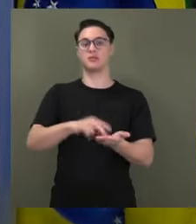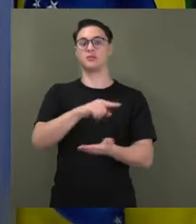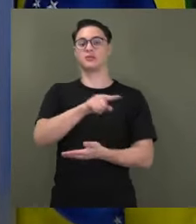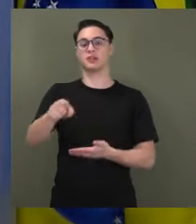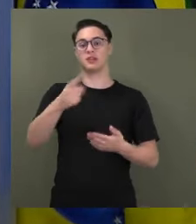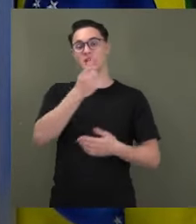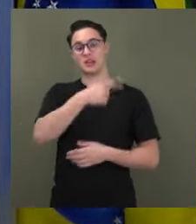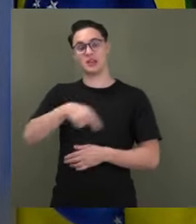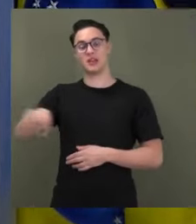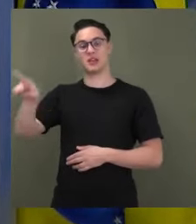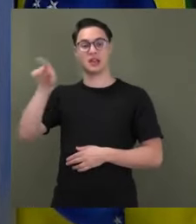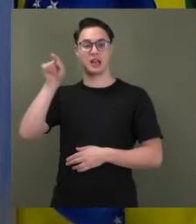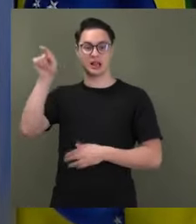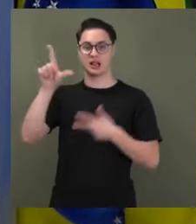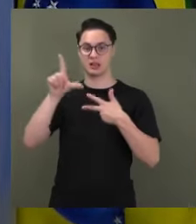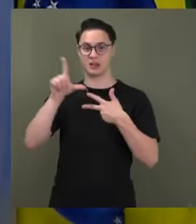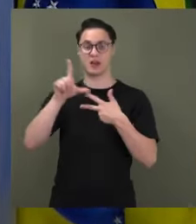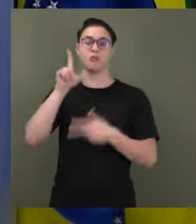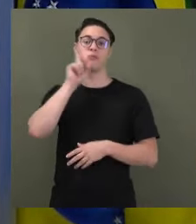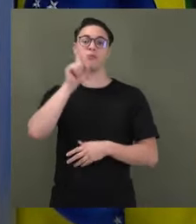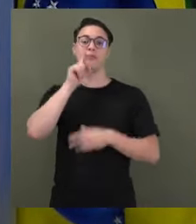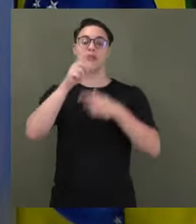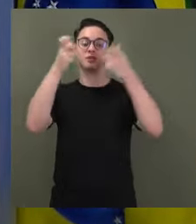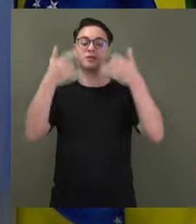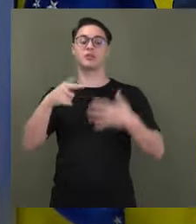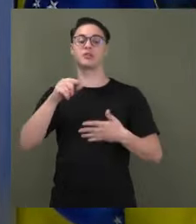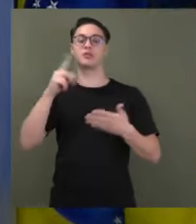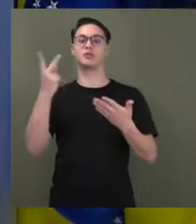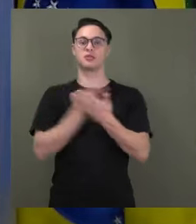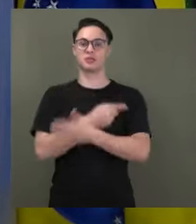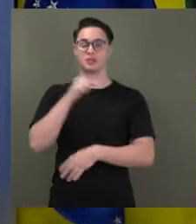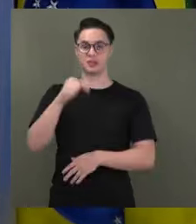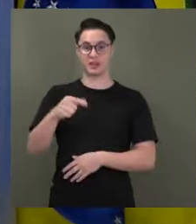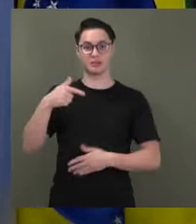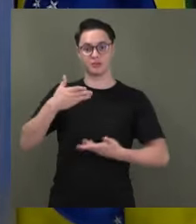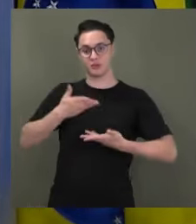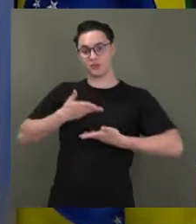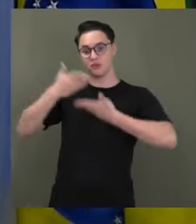Congresso americano dizer o que está acontecendo aqui. O Congresso americano está chamando a gente.